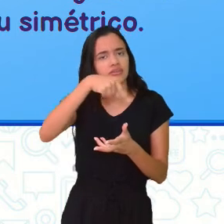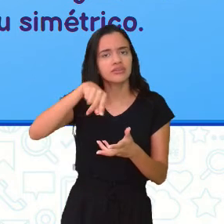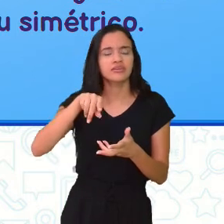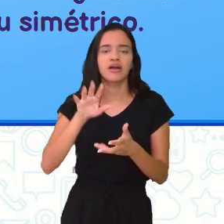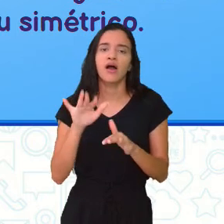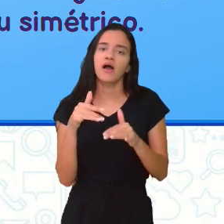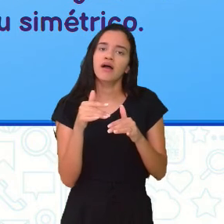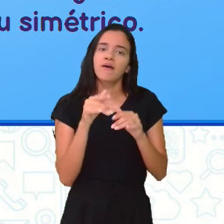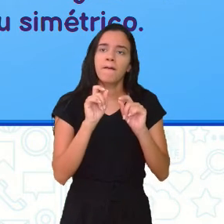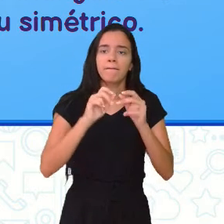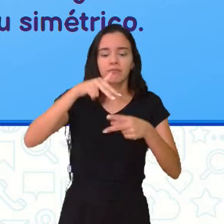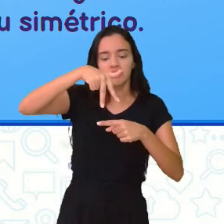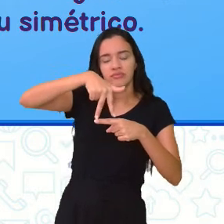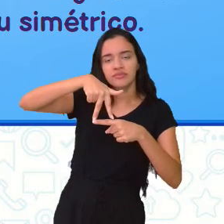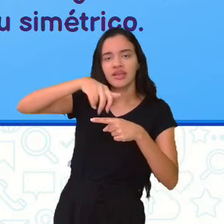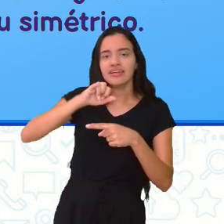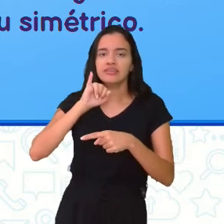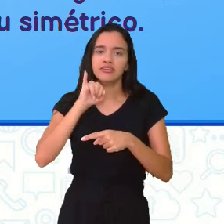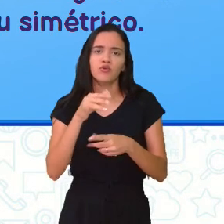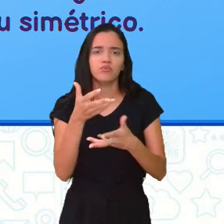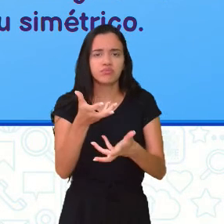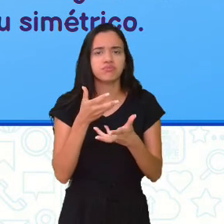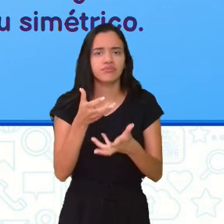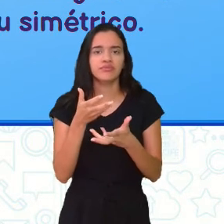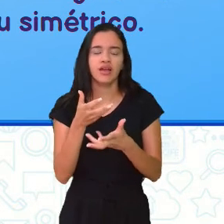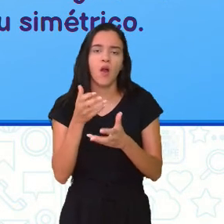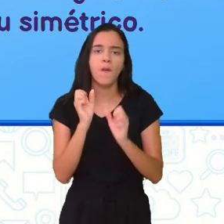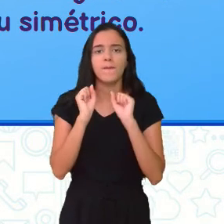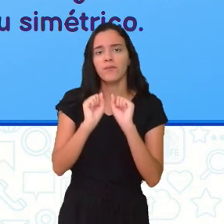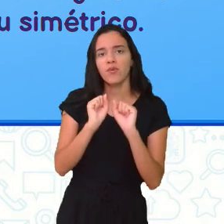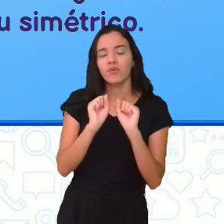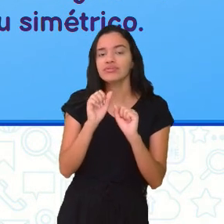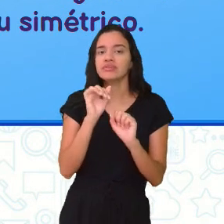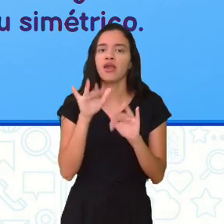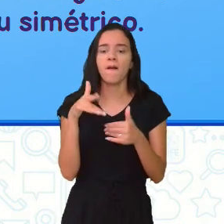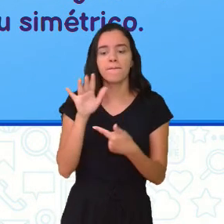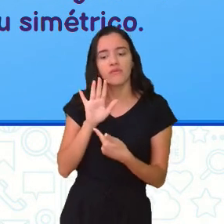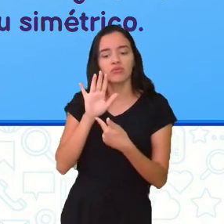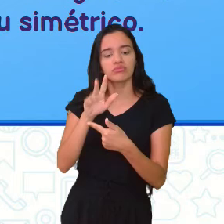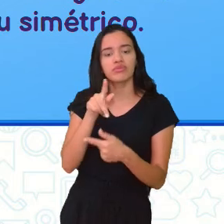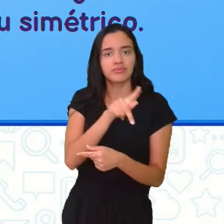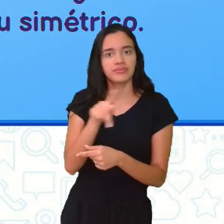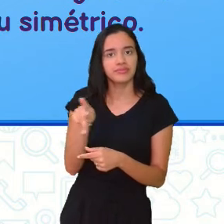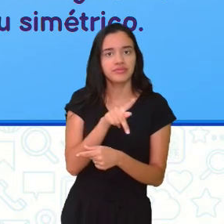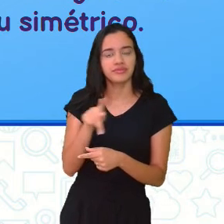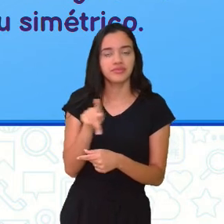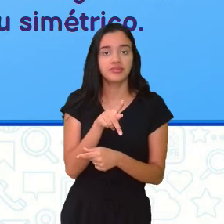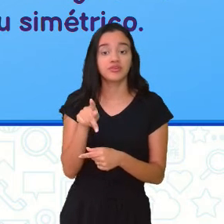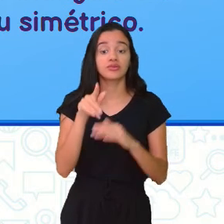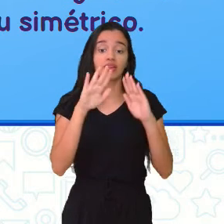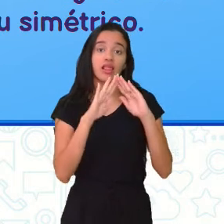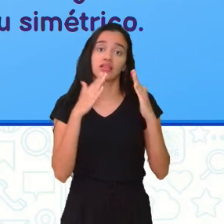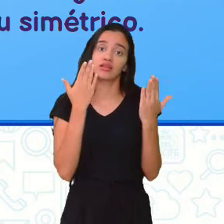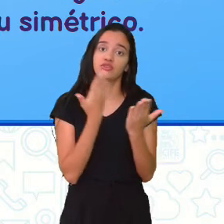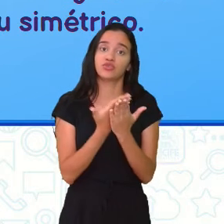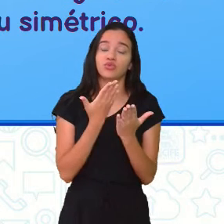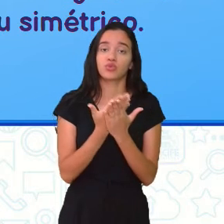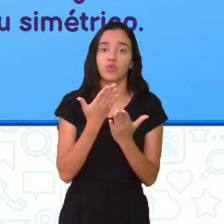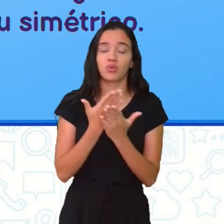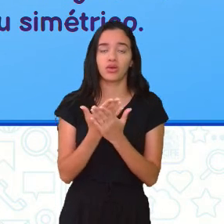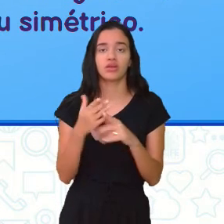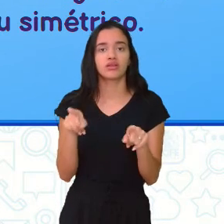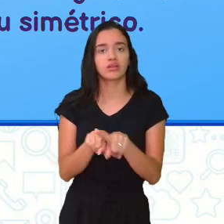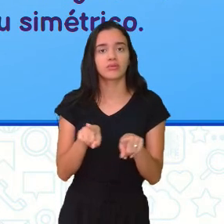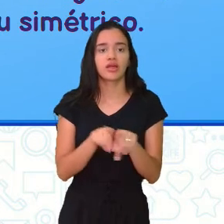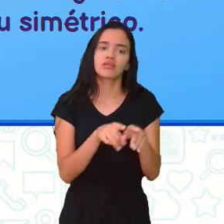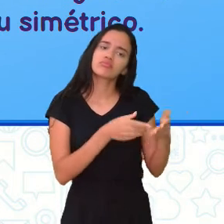faça o seu simétrico. Se você quiser, você pode mostrar para o teu professor da escola, você pode